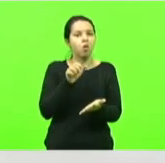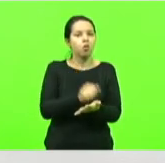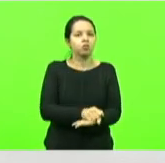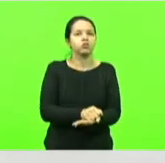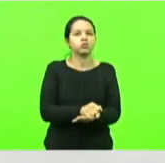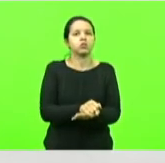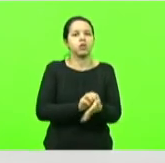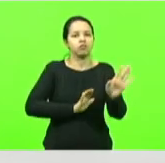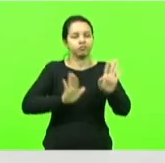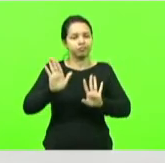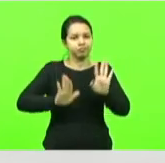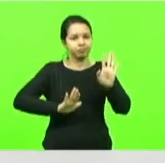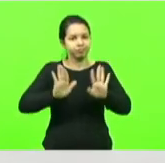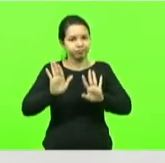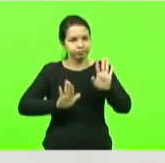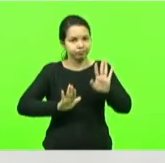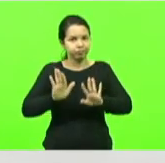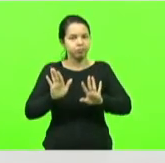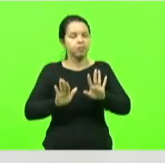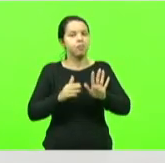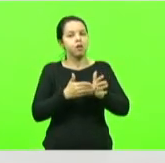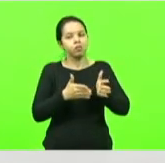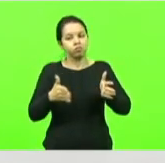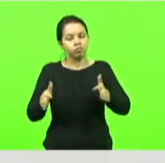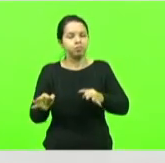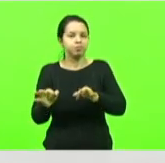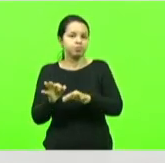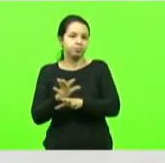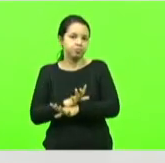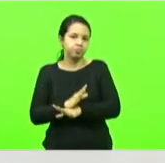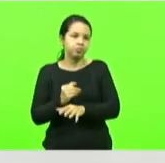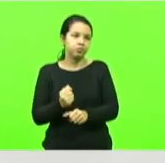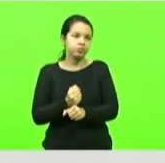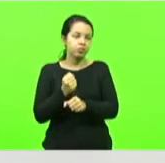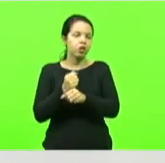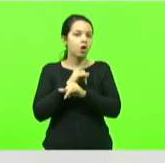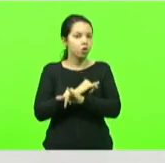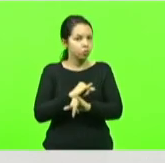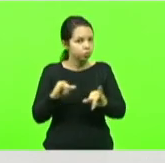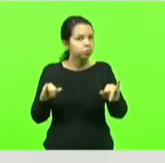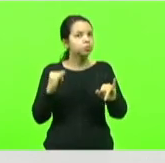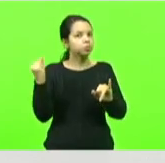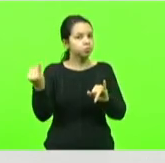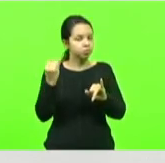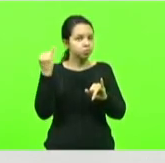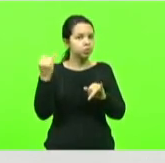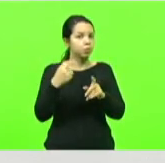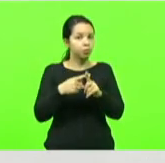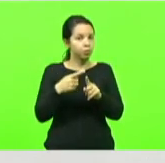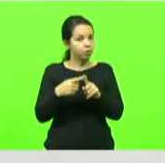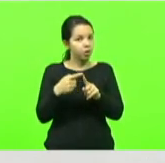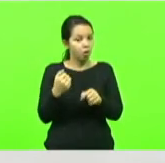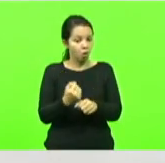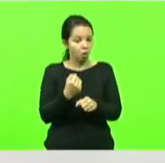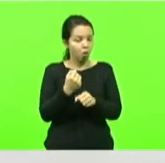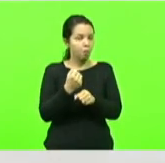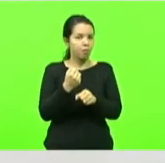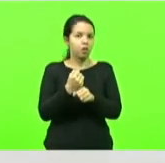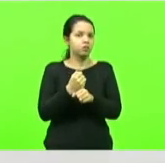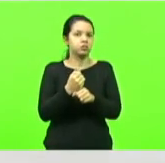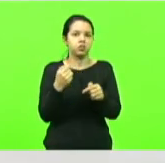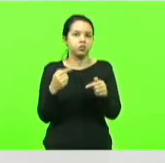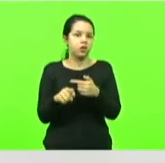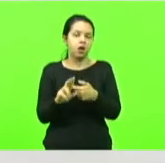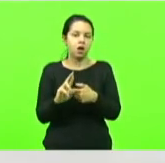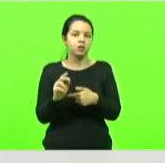para a execução da obra em si então uma notícia importante porque não dá para fazer obra sem primeiro ter